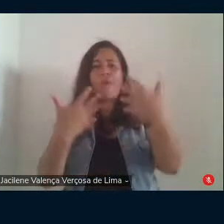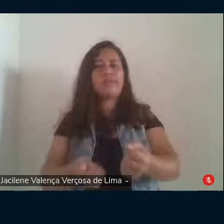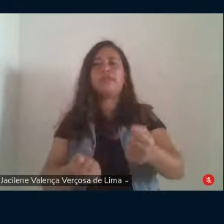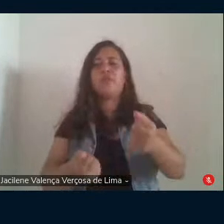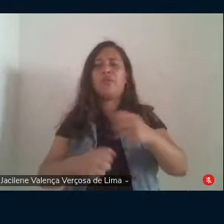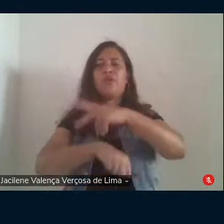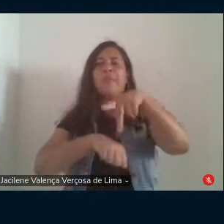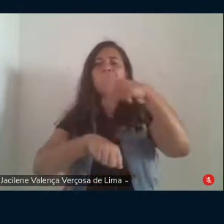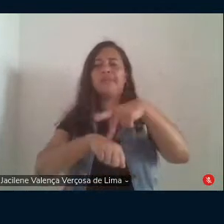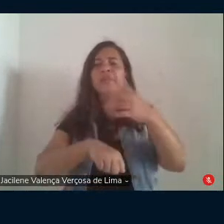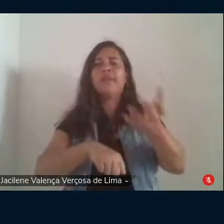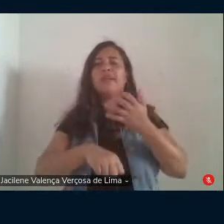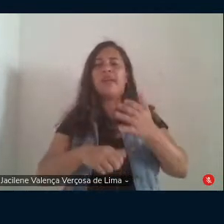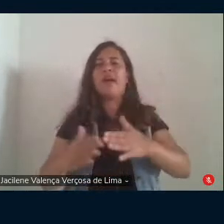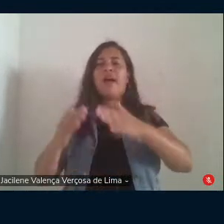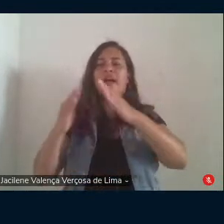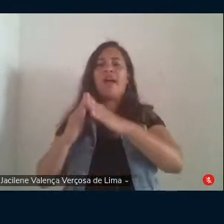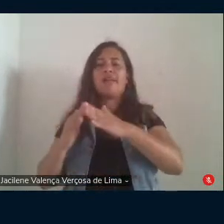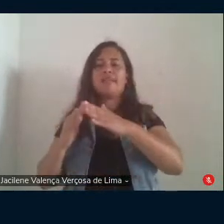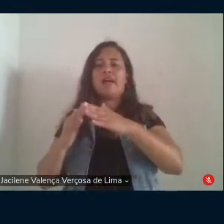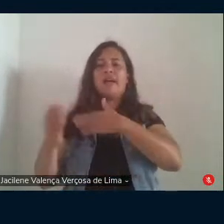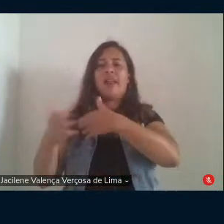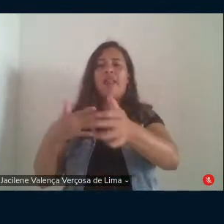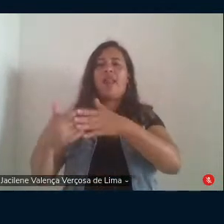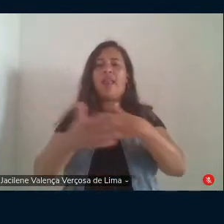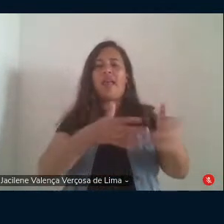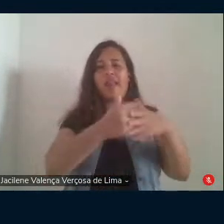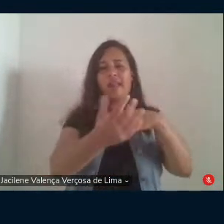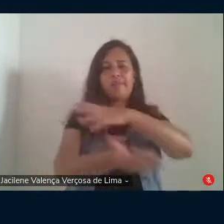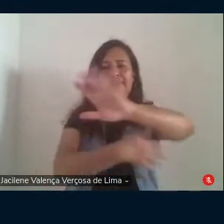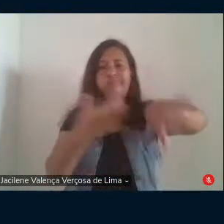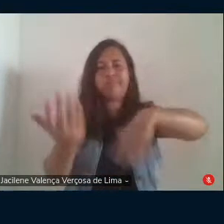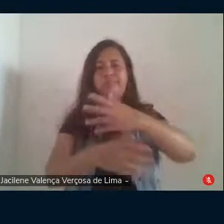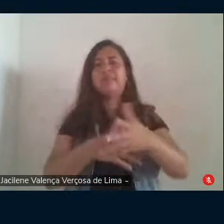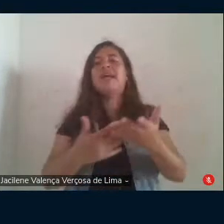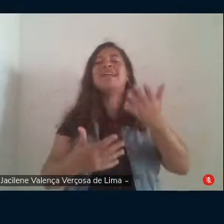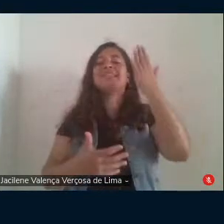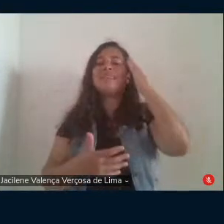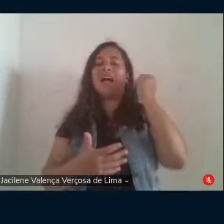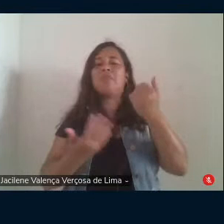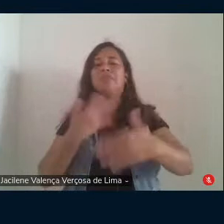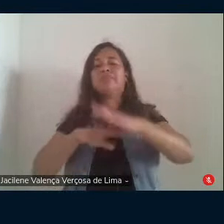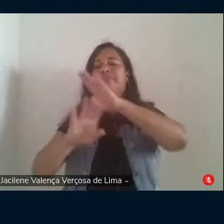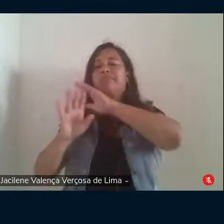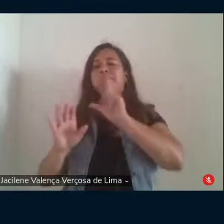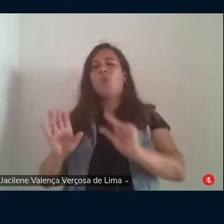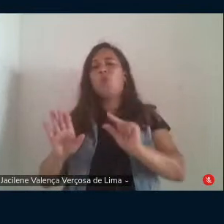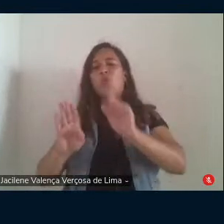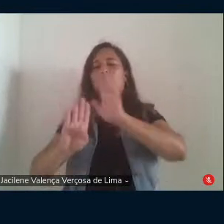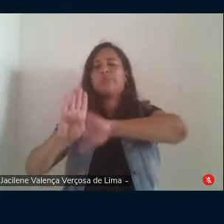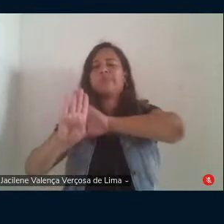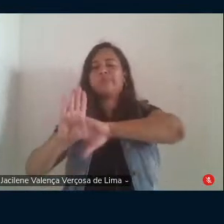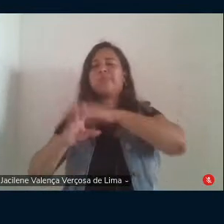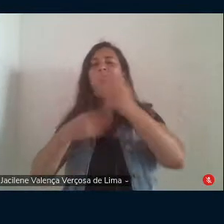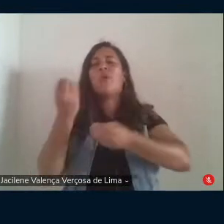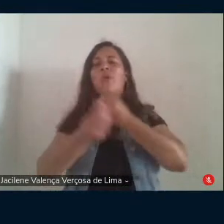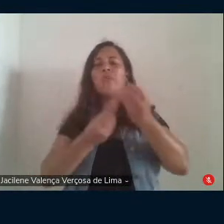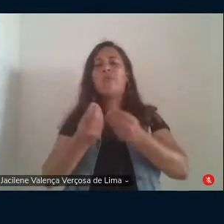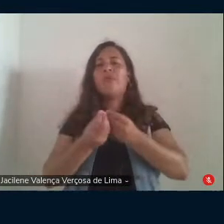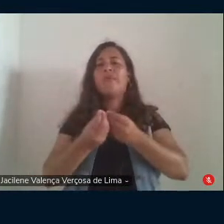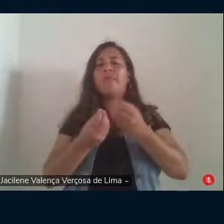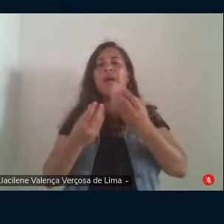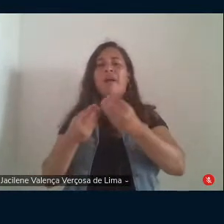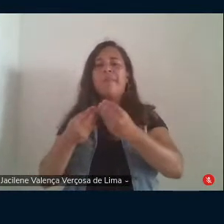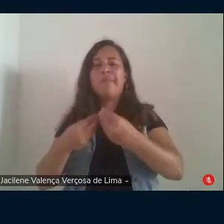tornasse a casa de Mãe Joana. Sabe-se muito pouco dos bastidores daquele cenário montado para desmoralizar e